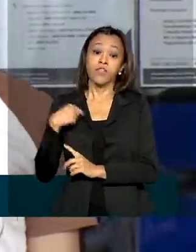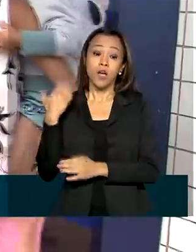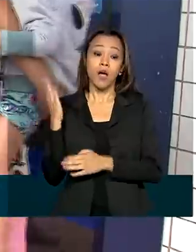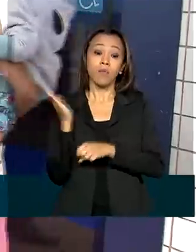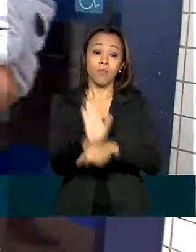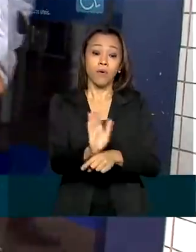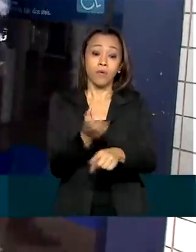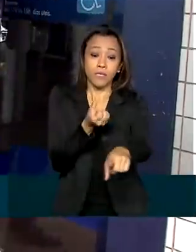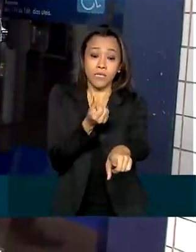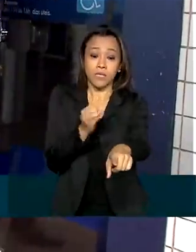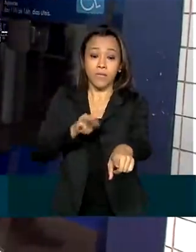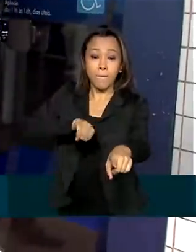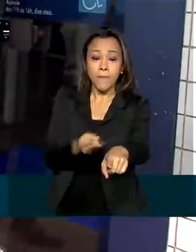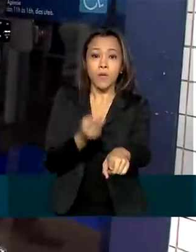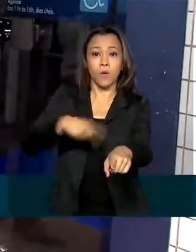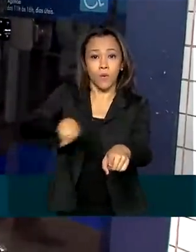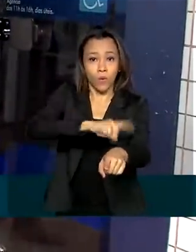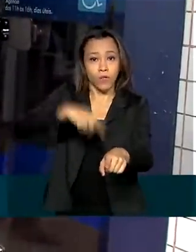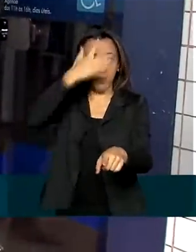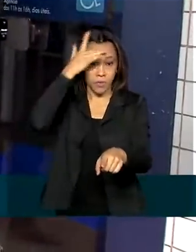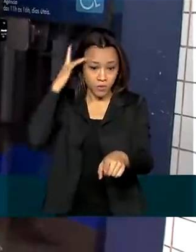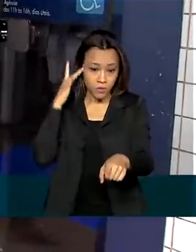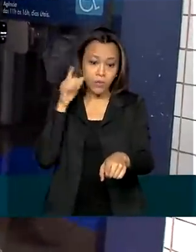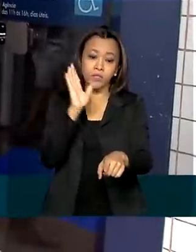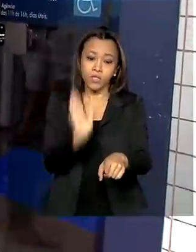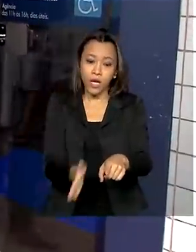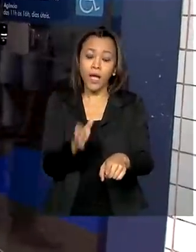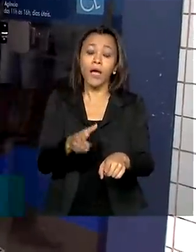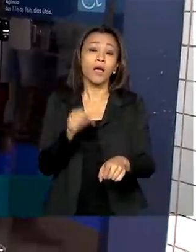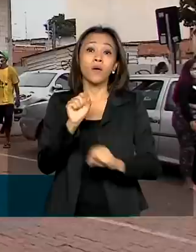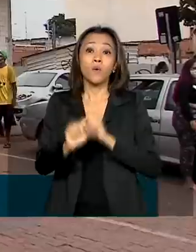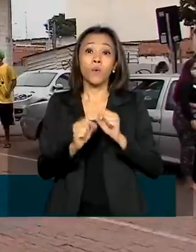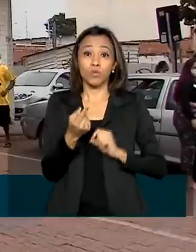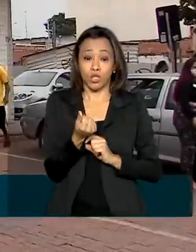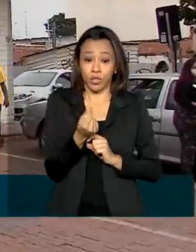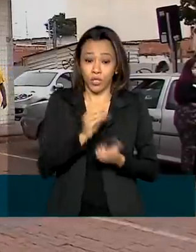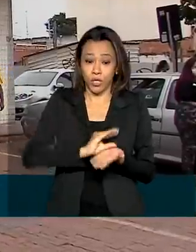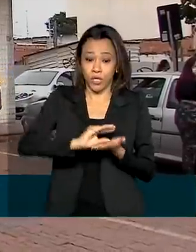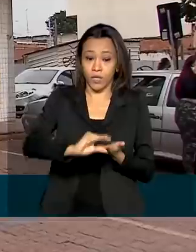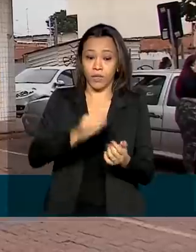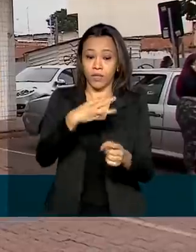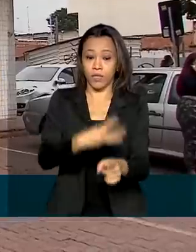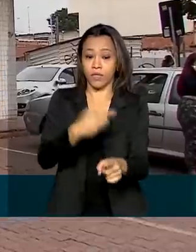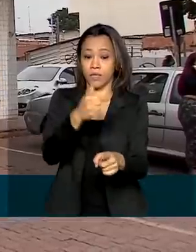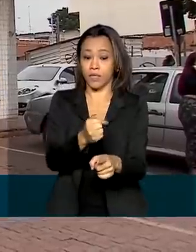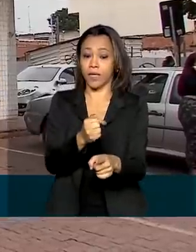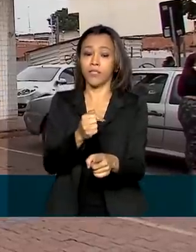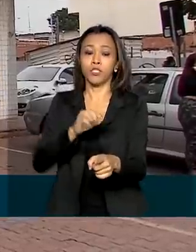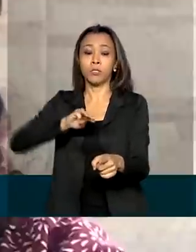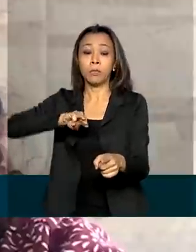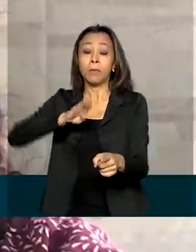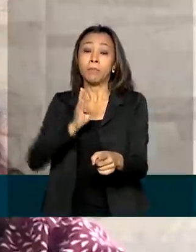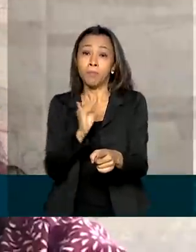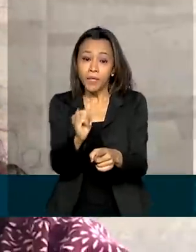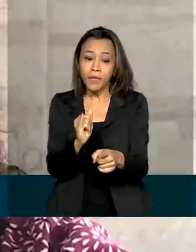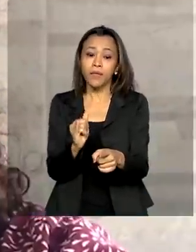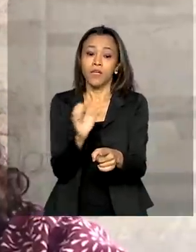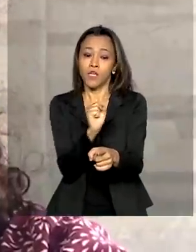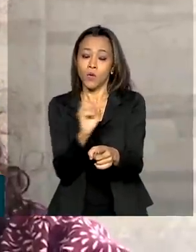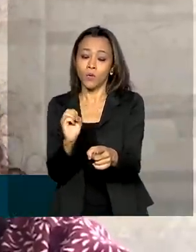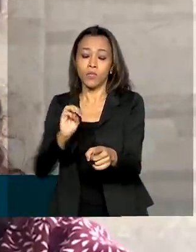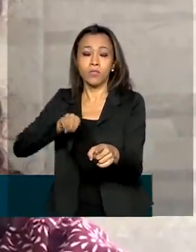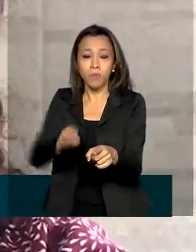brasileiros com a disponibilização de 37 bilhões e 800 milhões de reais. Esta